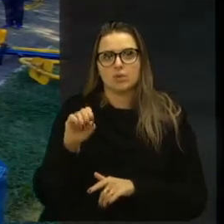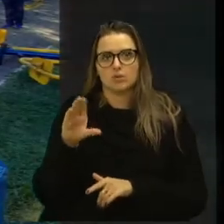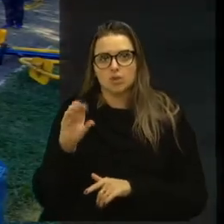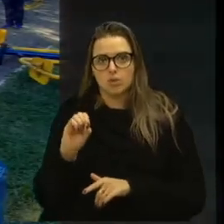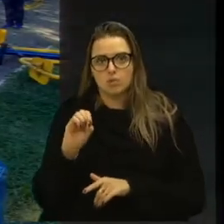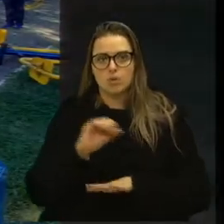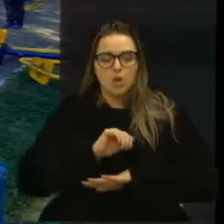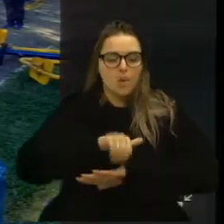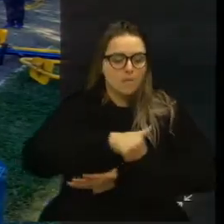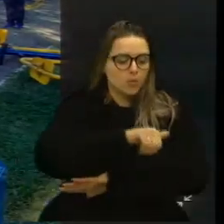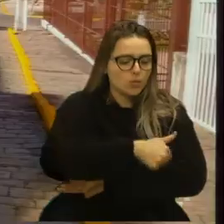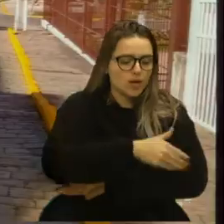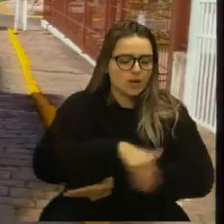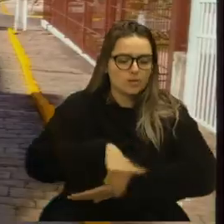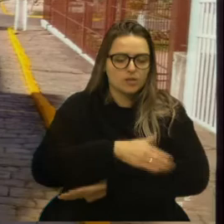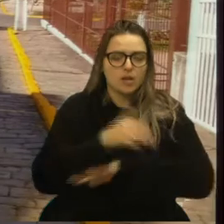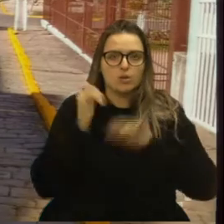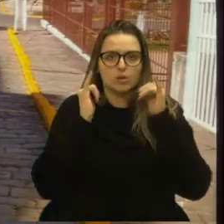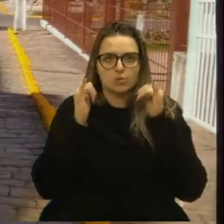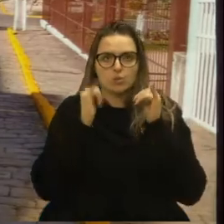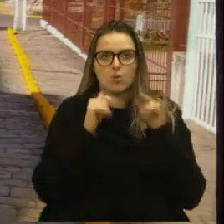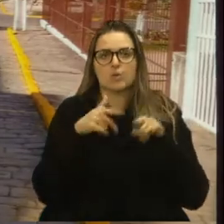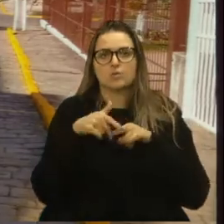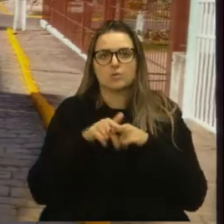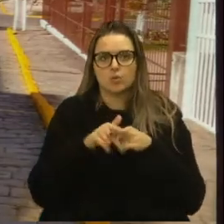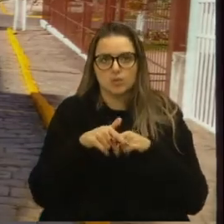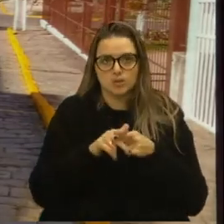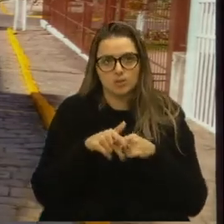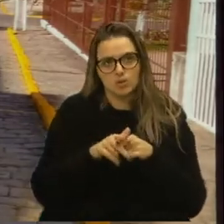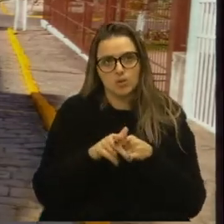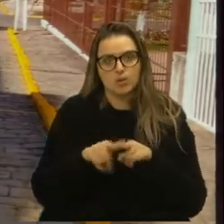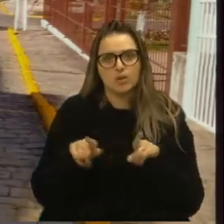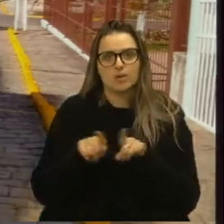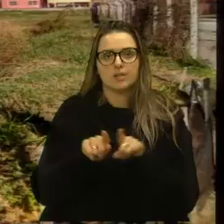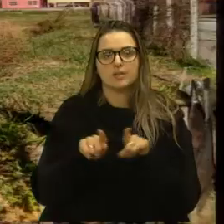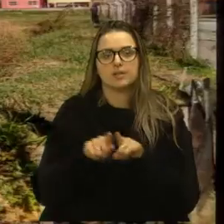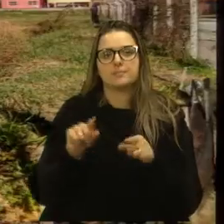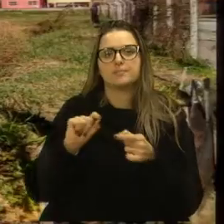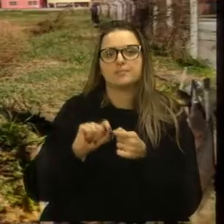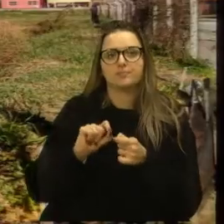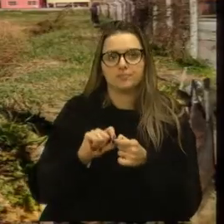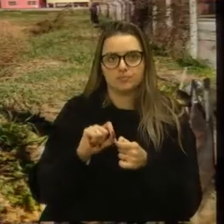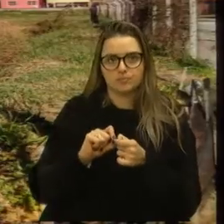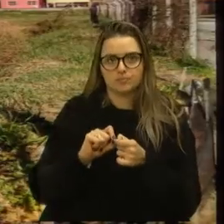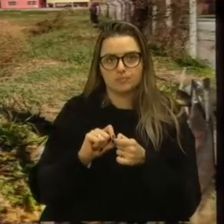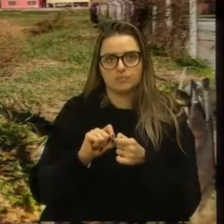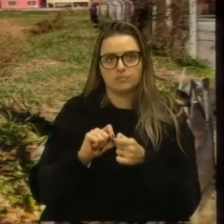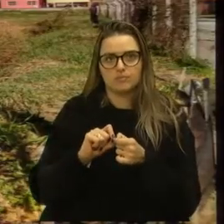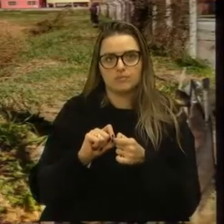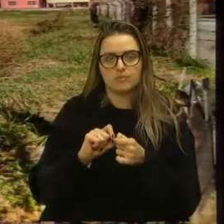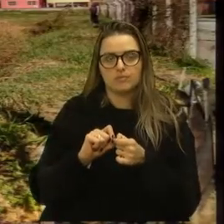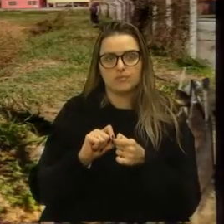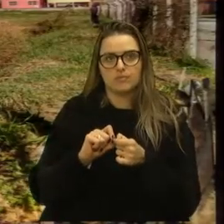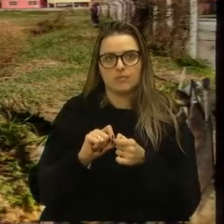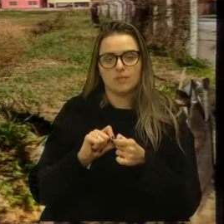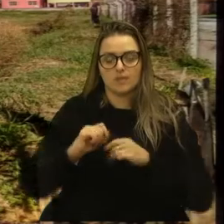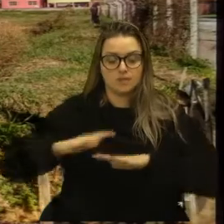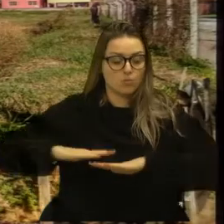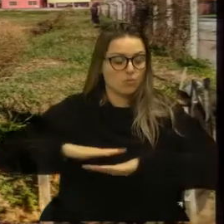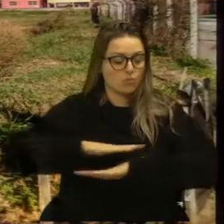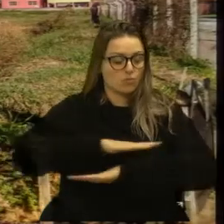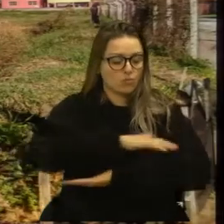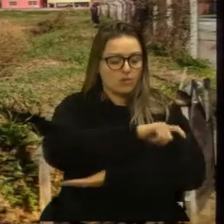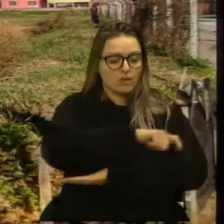buracos da rua do ônibus foi consertado e também foi feito camada asfáltica,